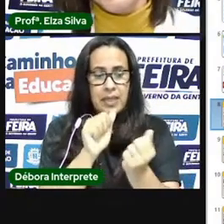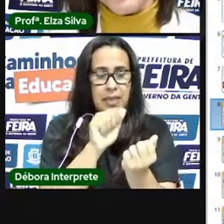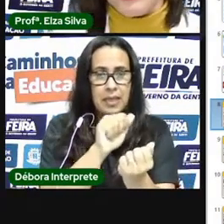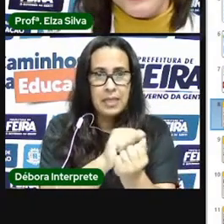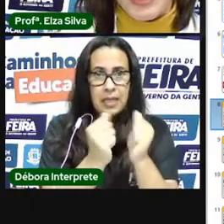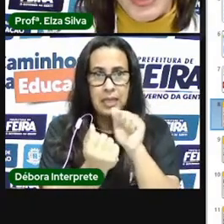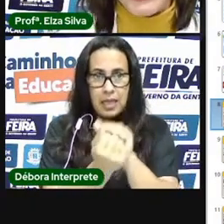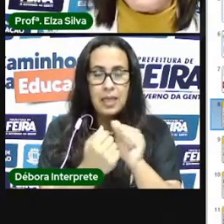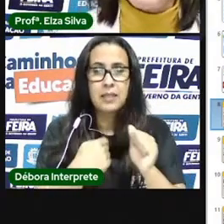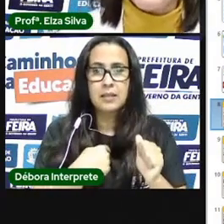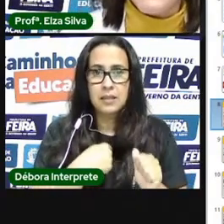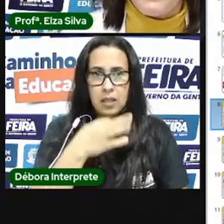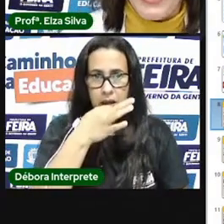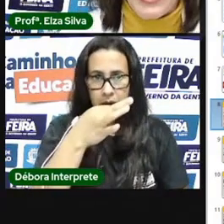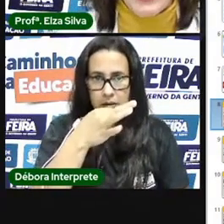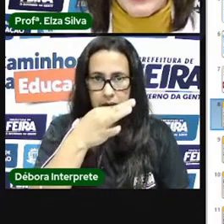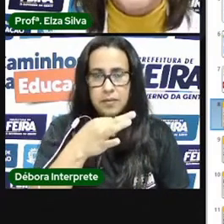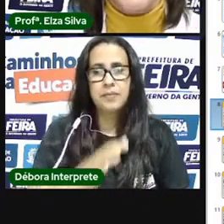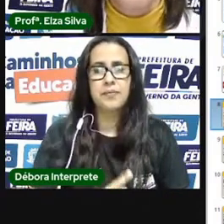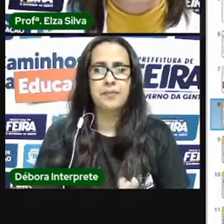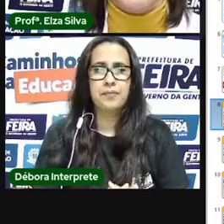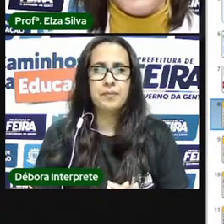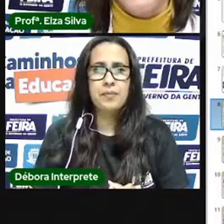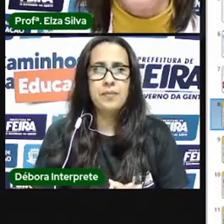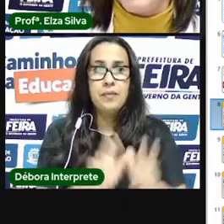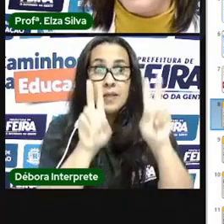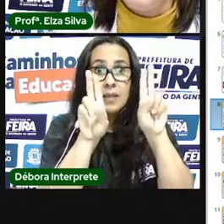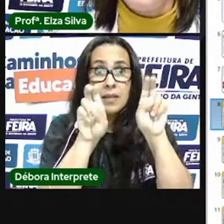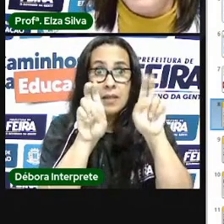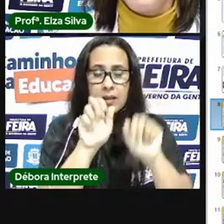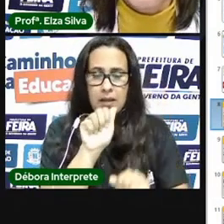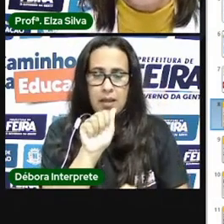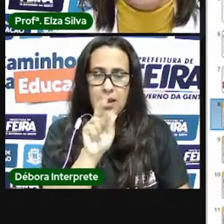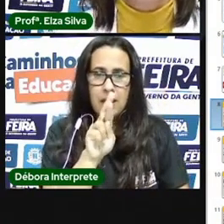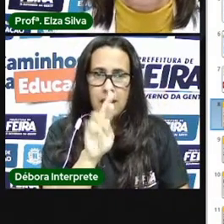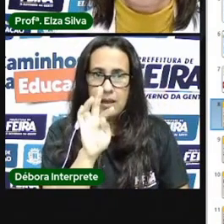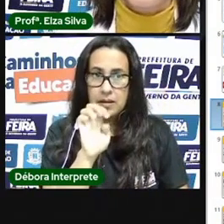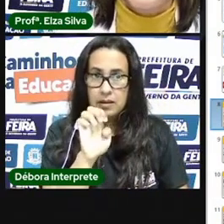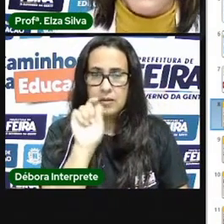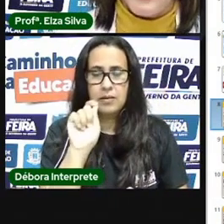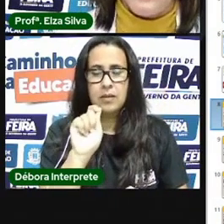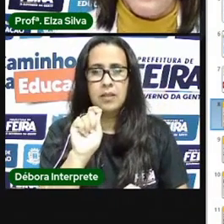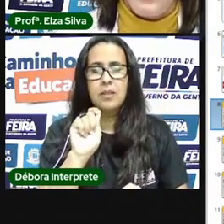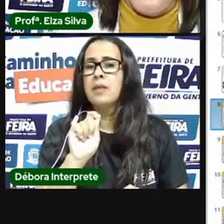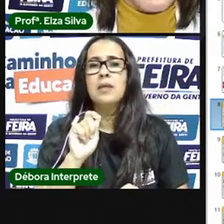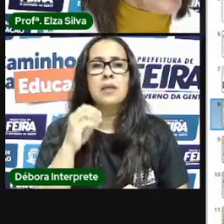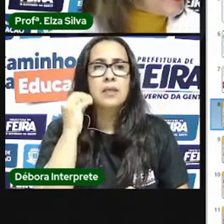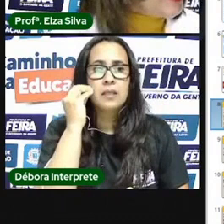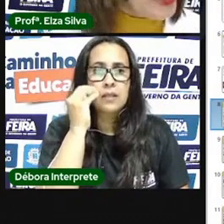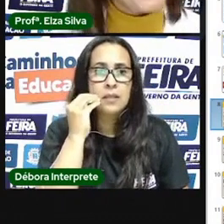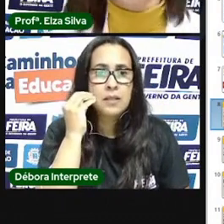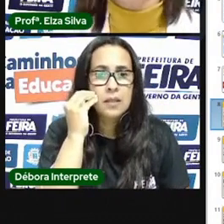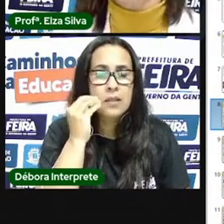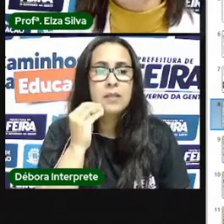como sugestão. Ele diz assim, a arte é uma experiência humana de conhecimento estético que